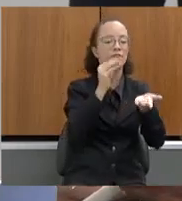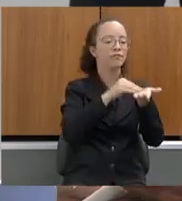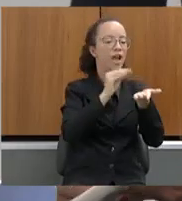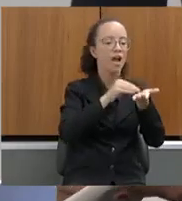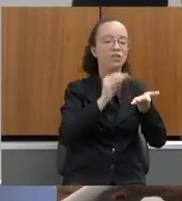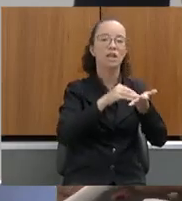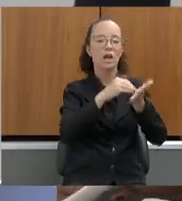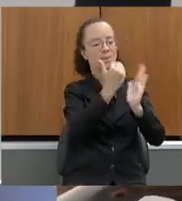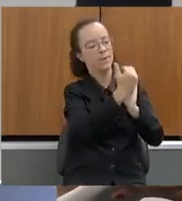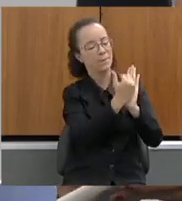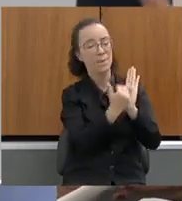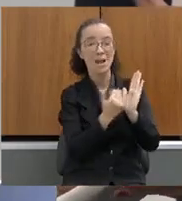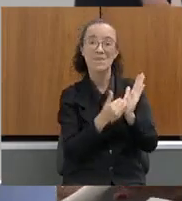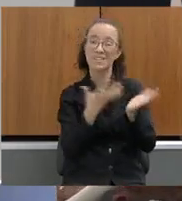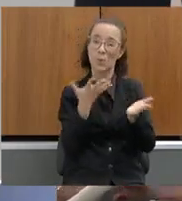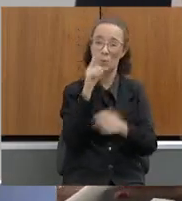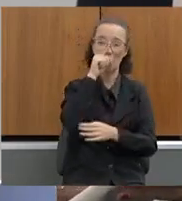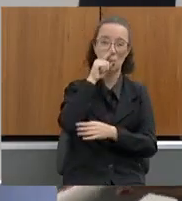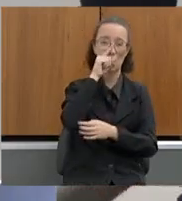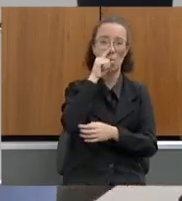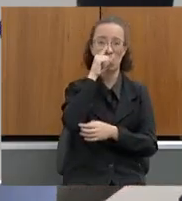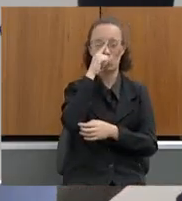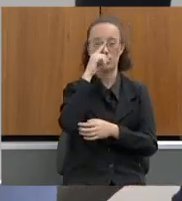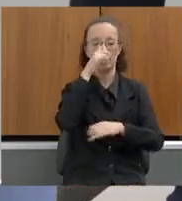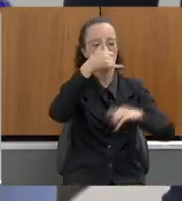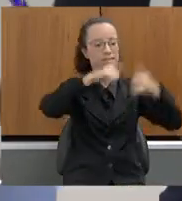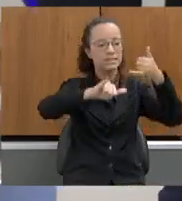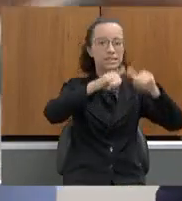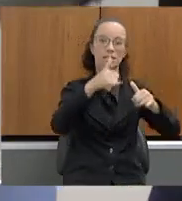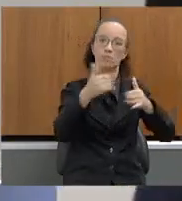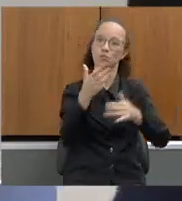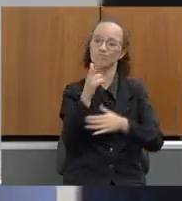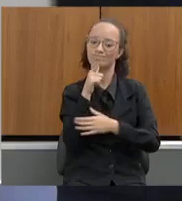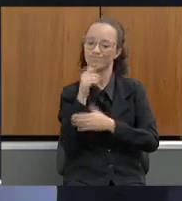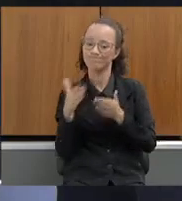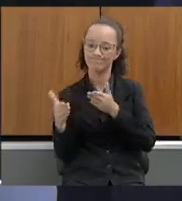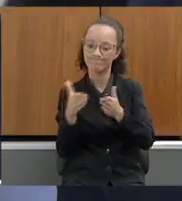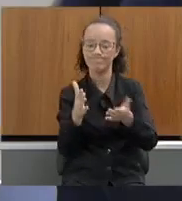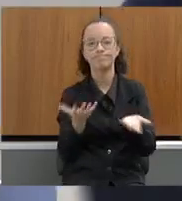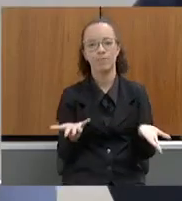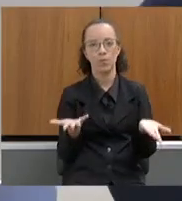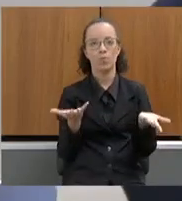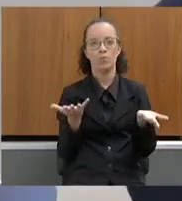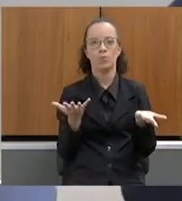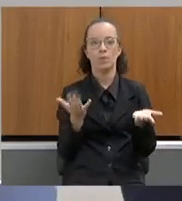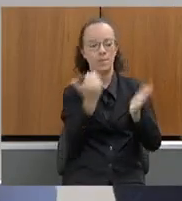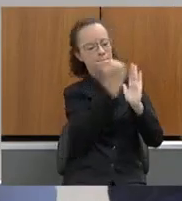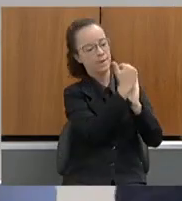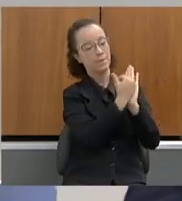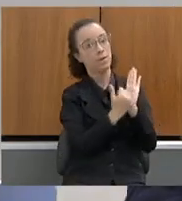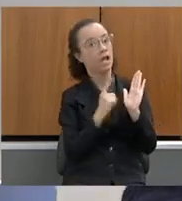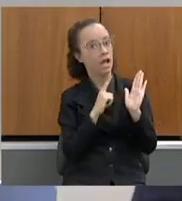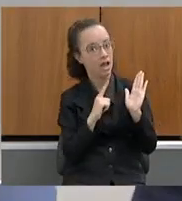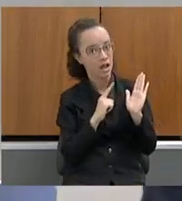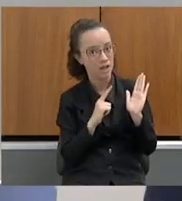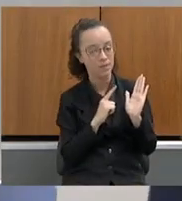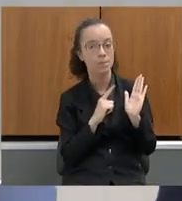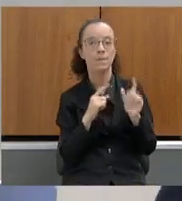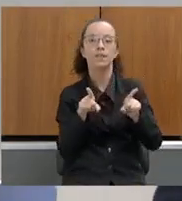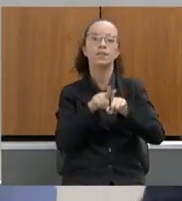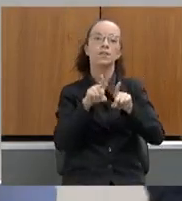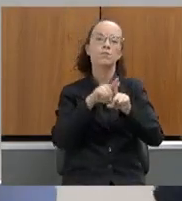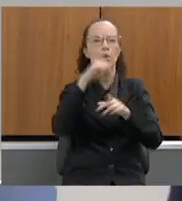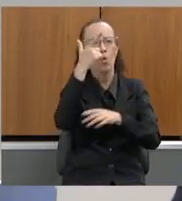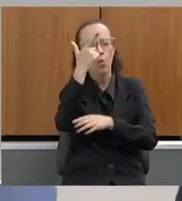e servem como um veículo de contaminação dos nossos aquíferos. Então, esses foram os critérios e outros dobramentos